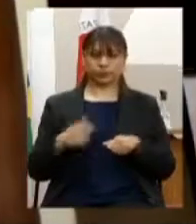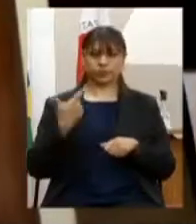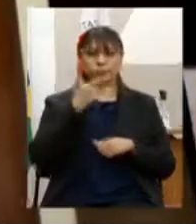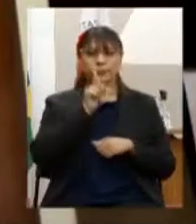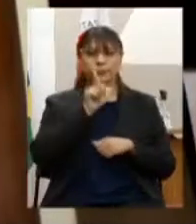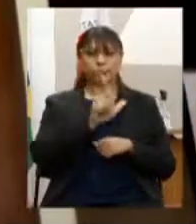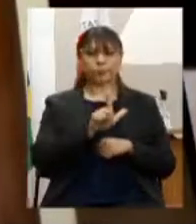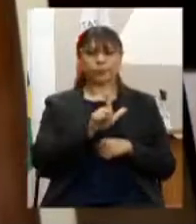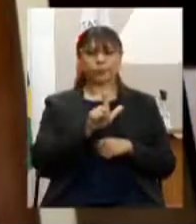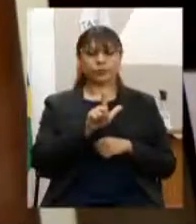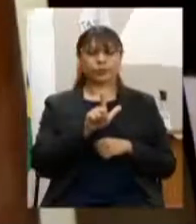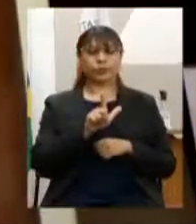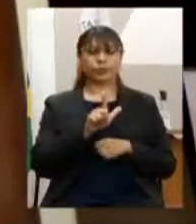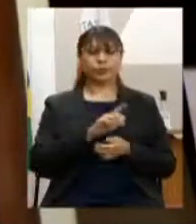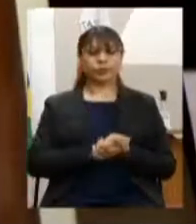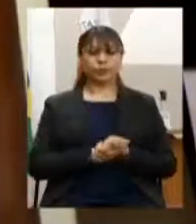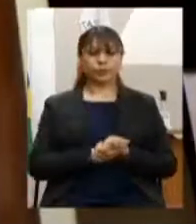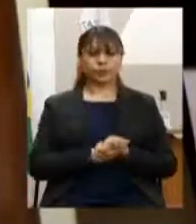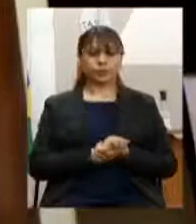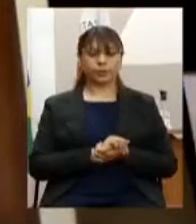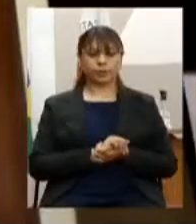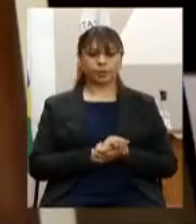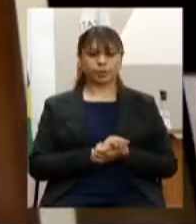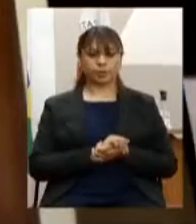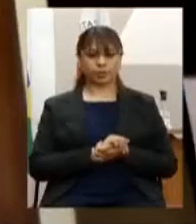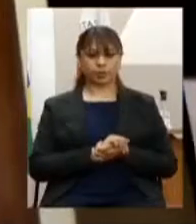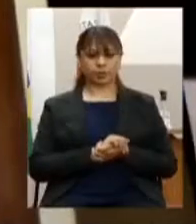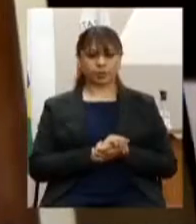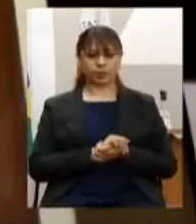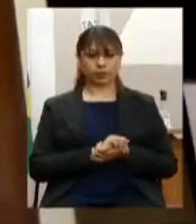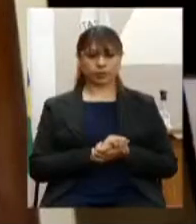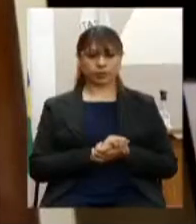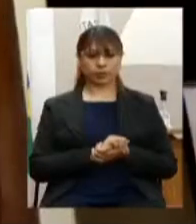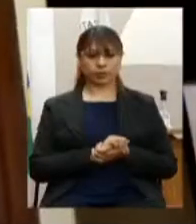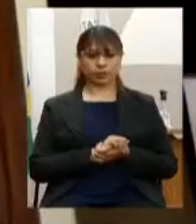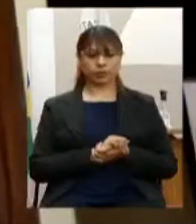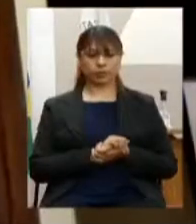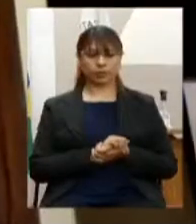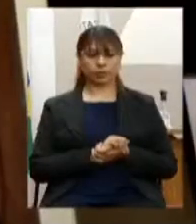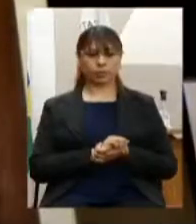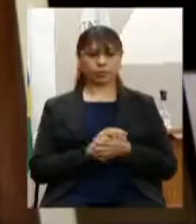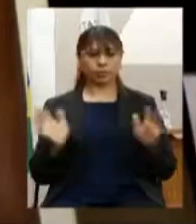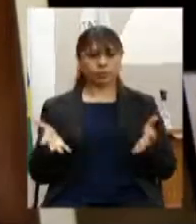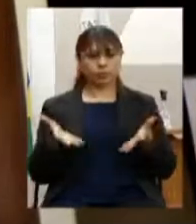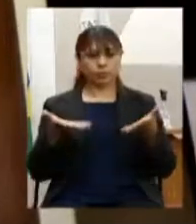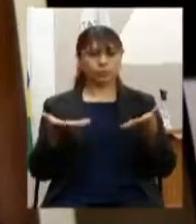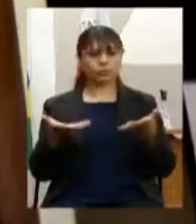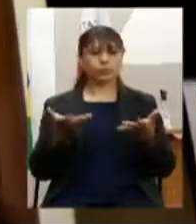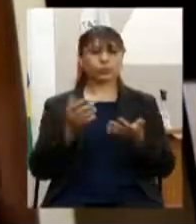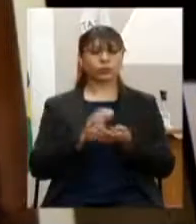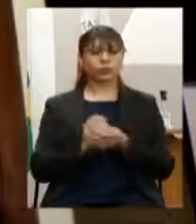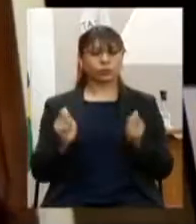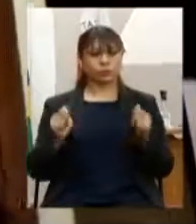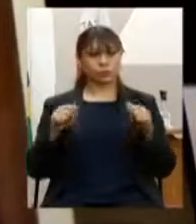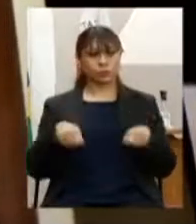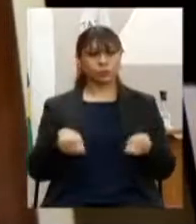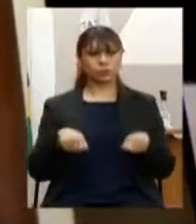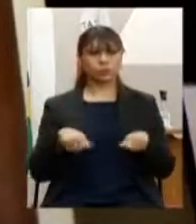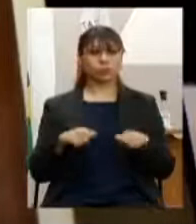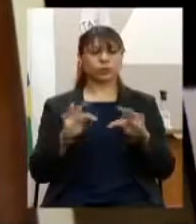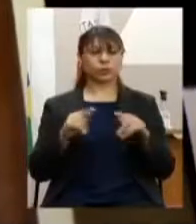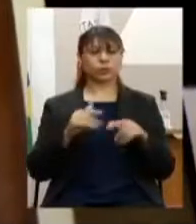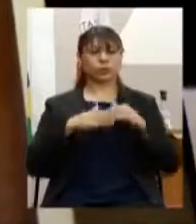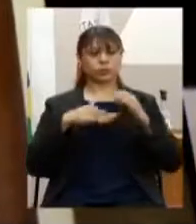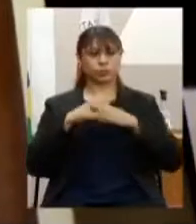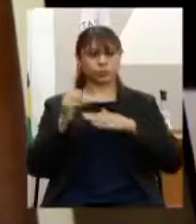castro desse acréscimo para promover a capacitação dos servidores da polícia civil